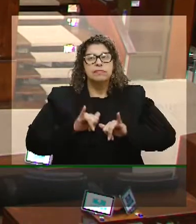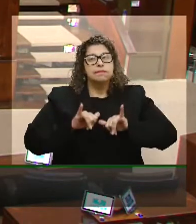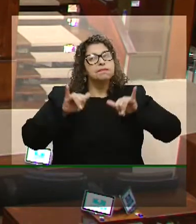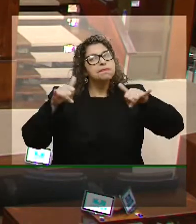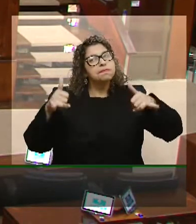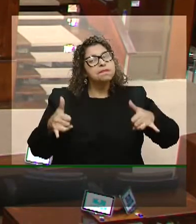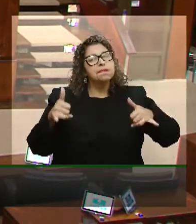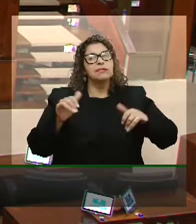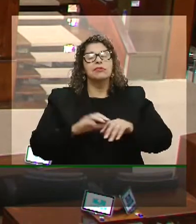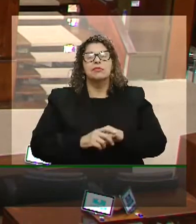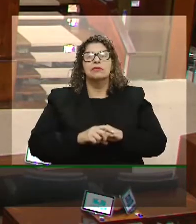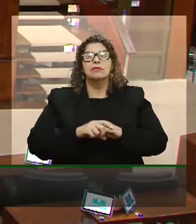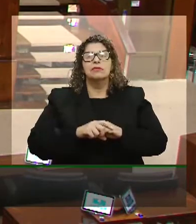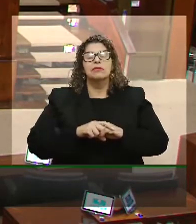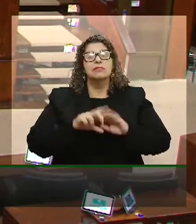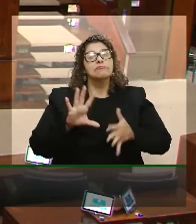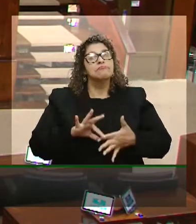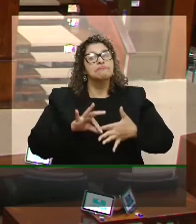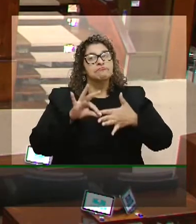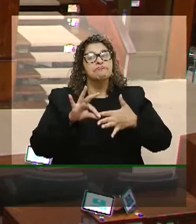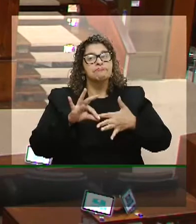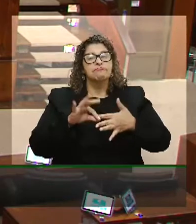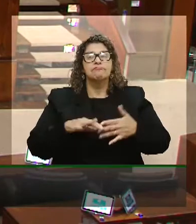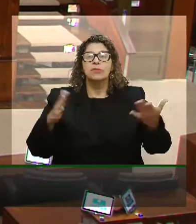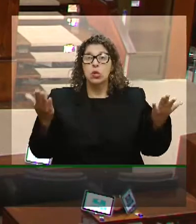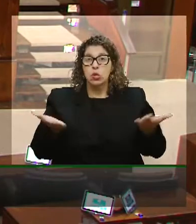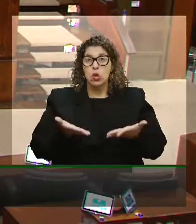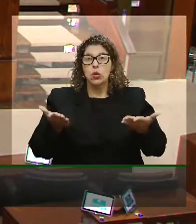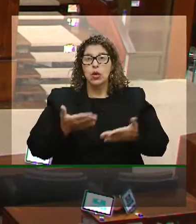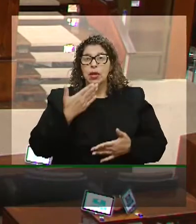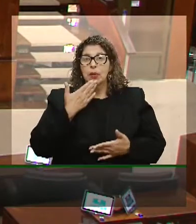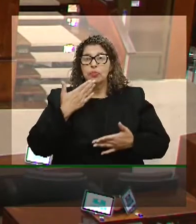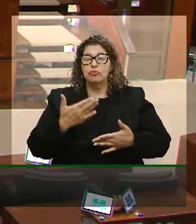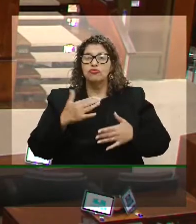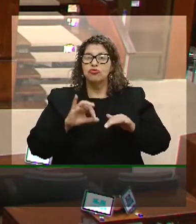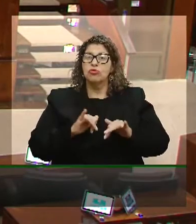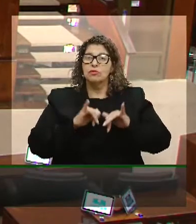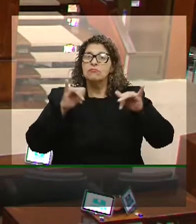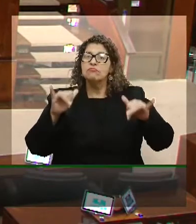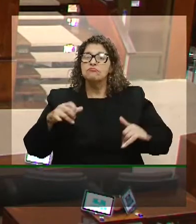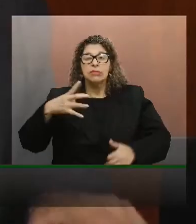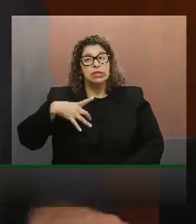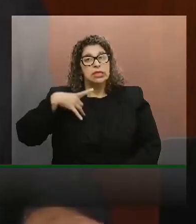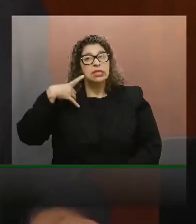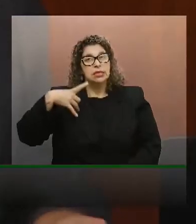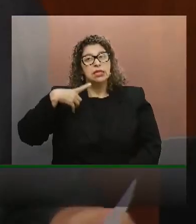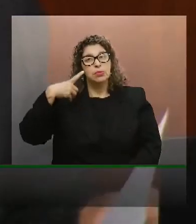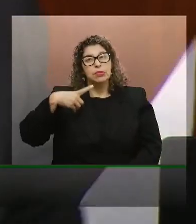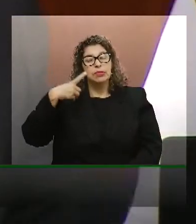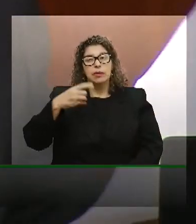lideranças, passamos imediatamente o período das comunicações parlamentares.